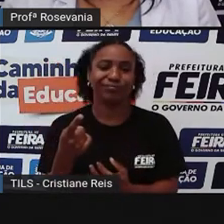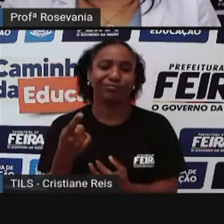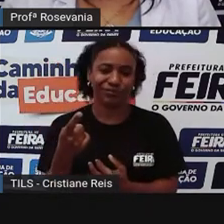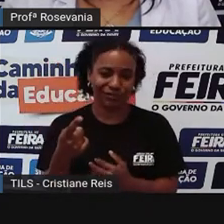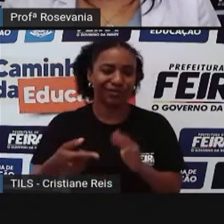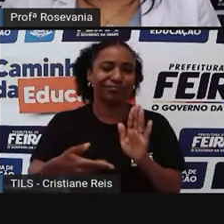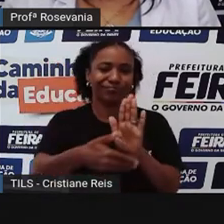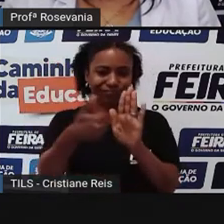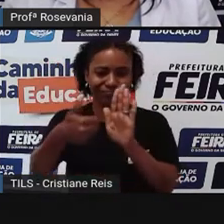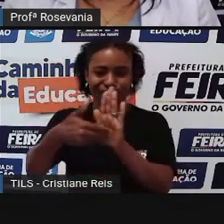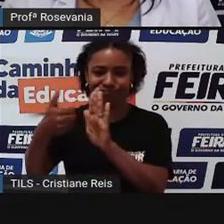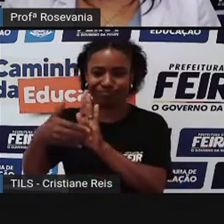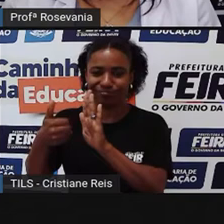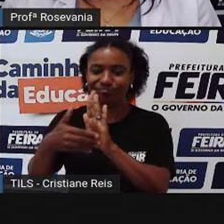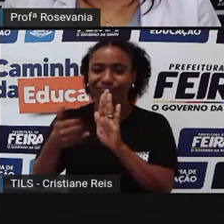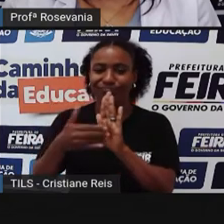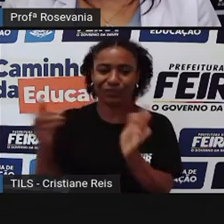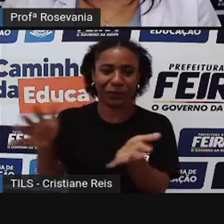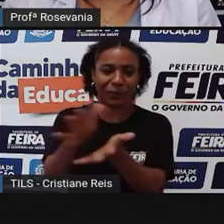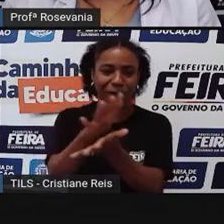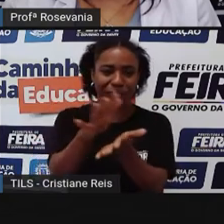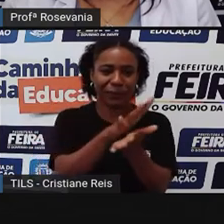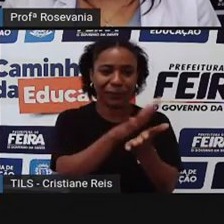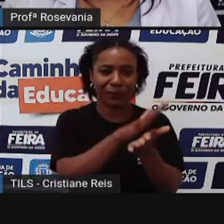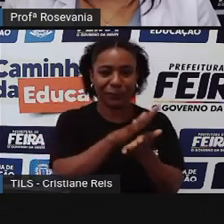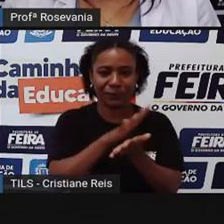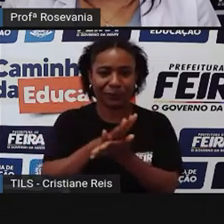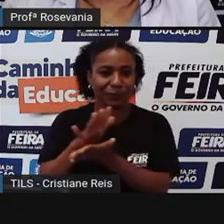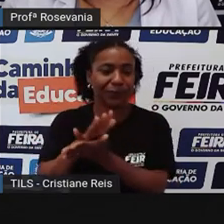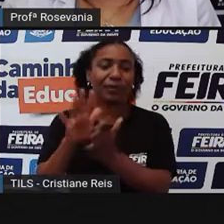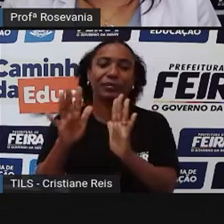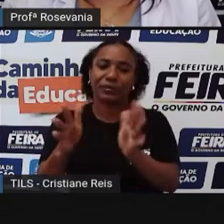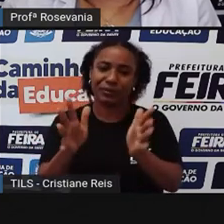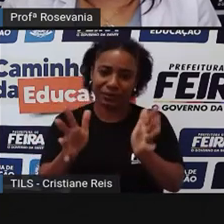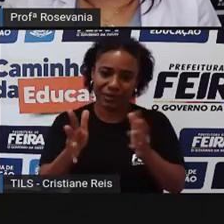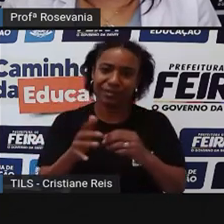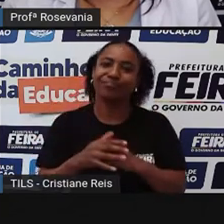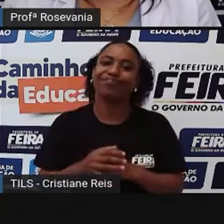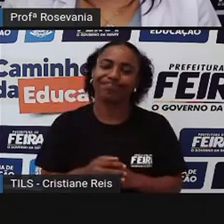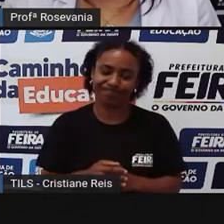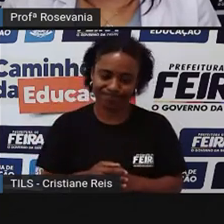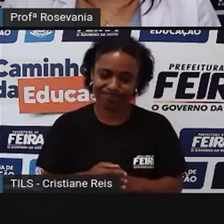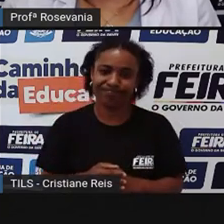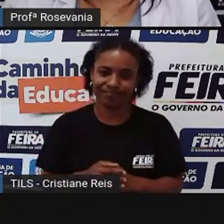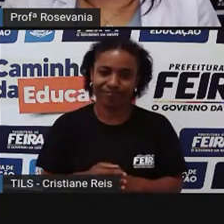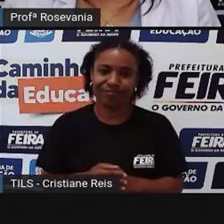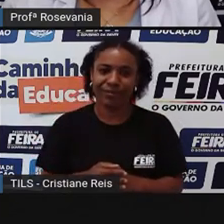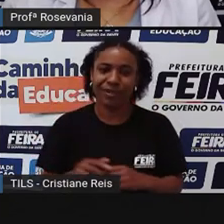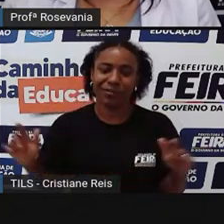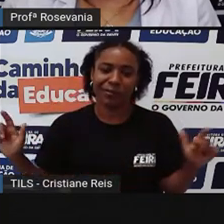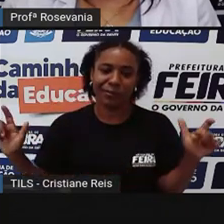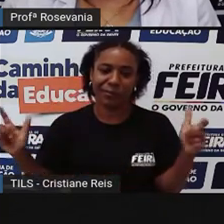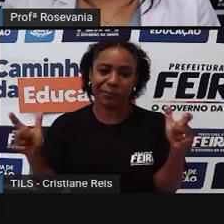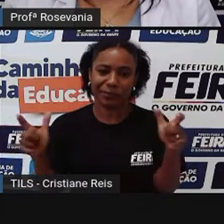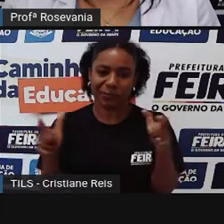retirada, até no local que não tem a mata mesmo, onde também já foi totalmente desmatada. A gente tem poucos, né, pouca vegetação.